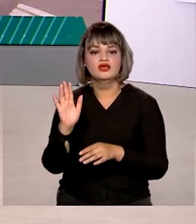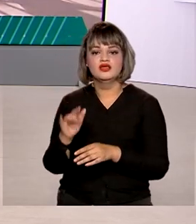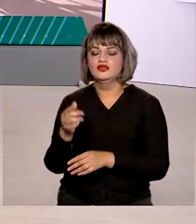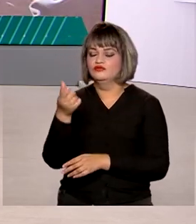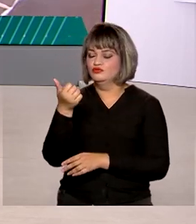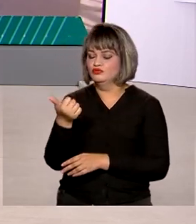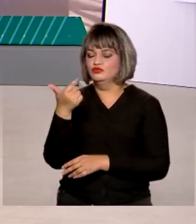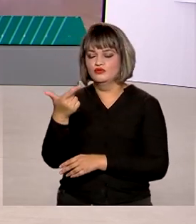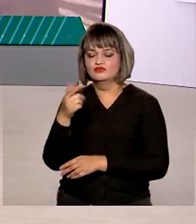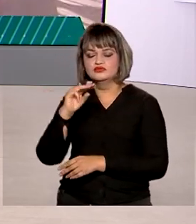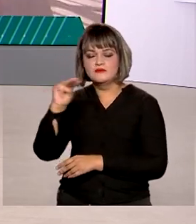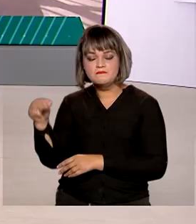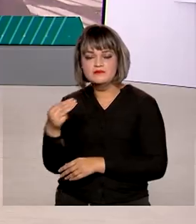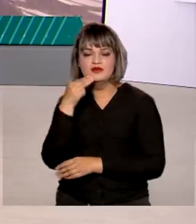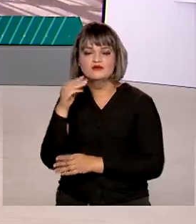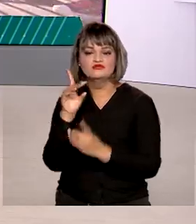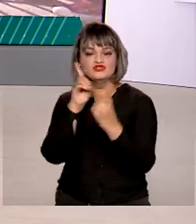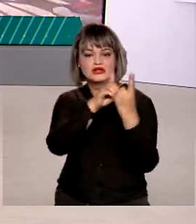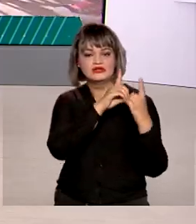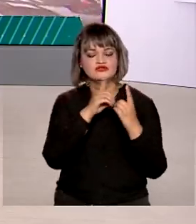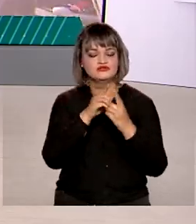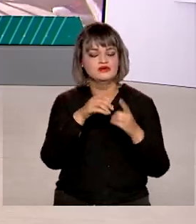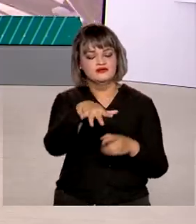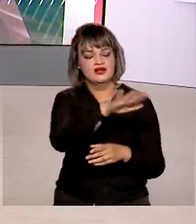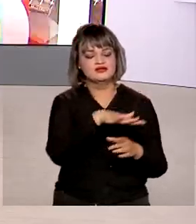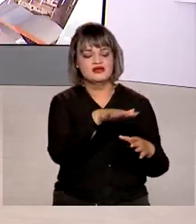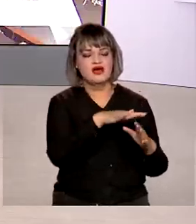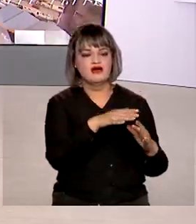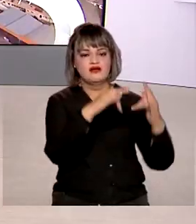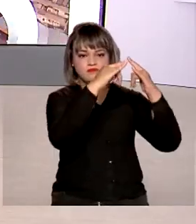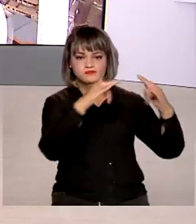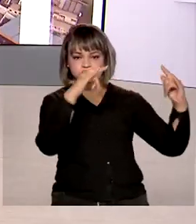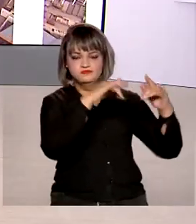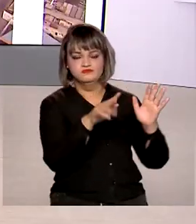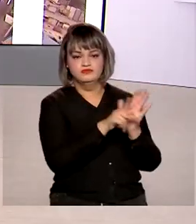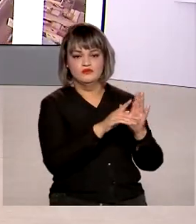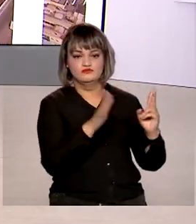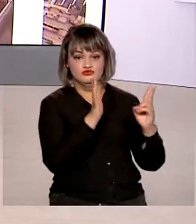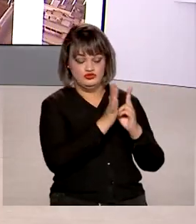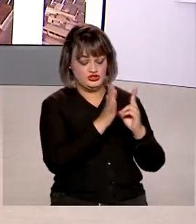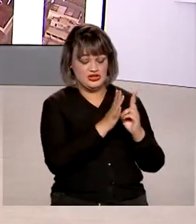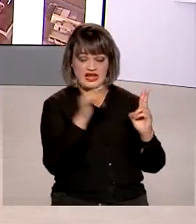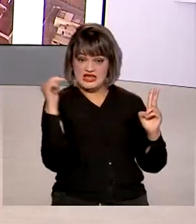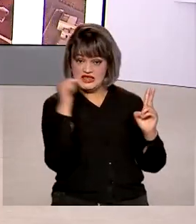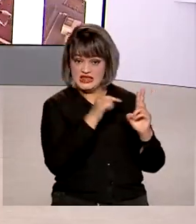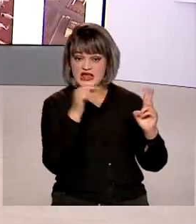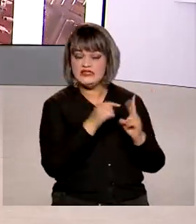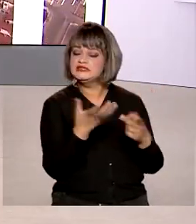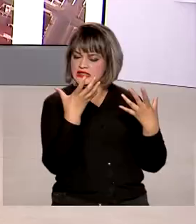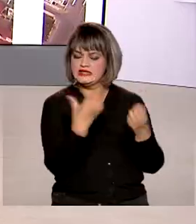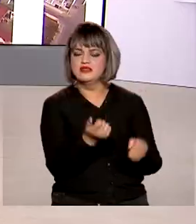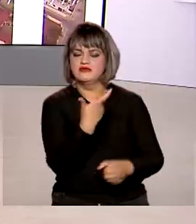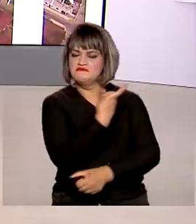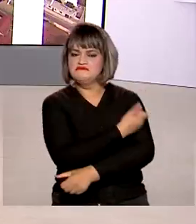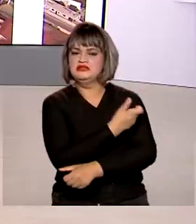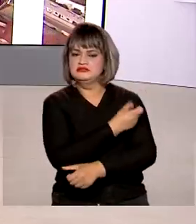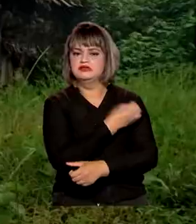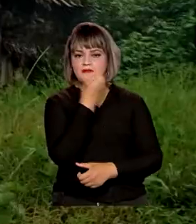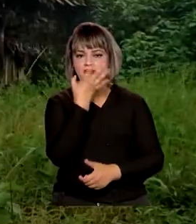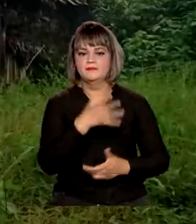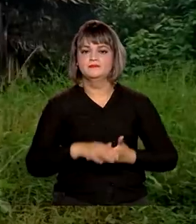milhões de atendimentos às aldeias. E os indígenas brasileiros deram exemplo de adesão à vacinação.